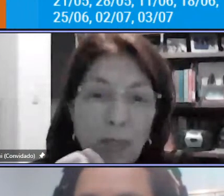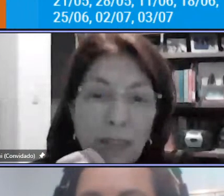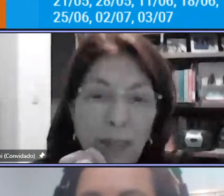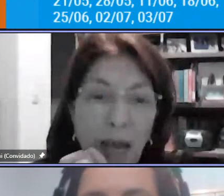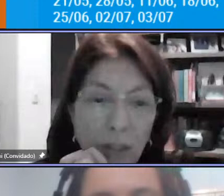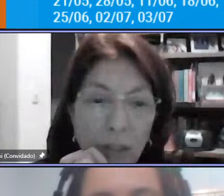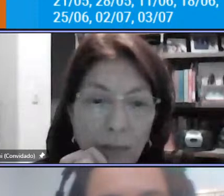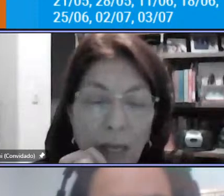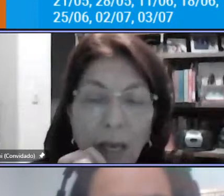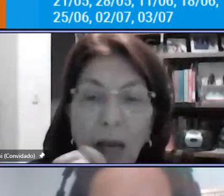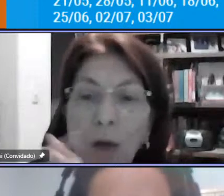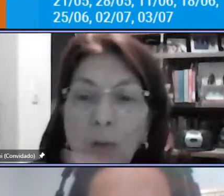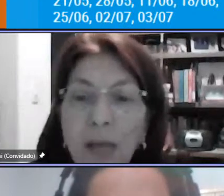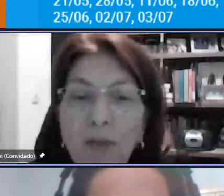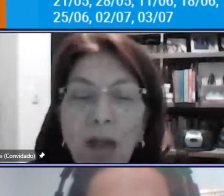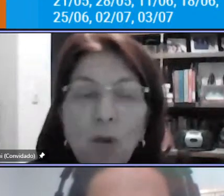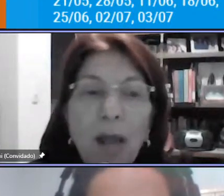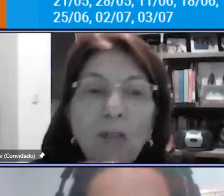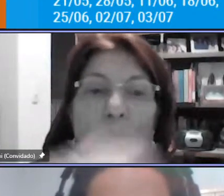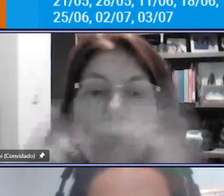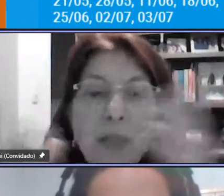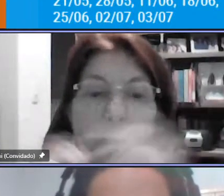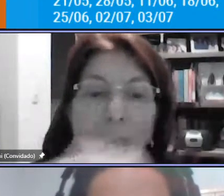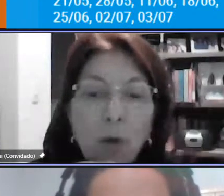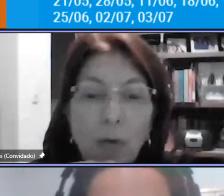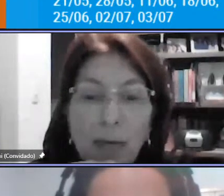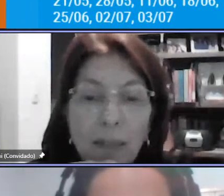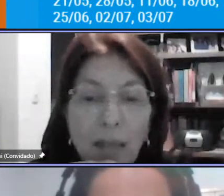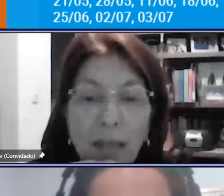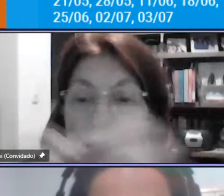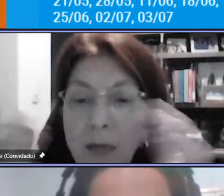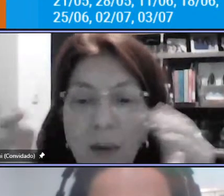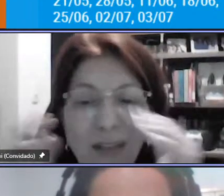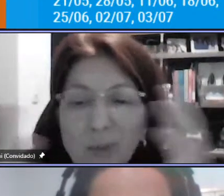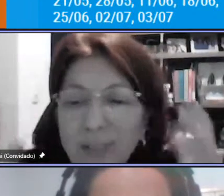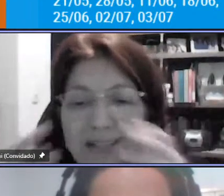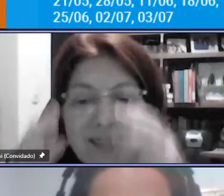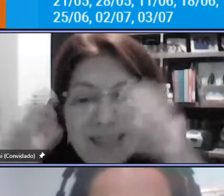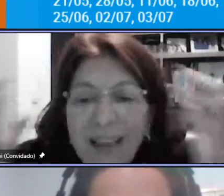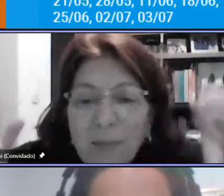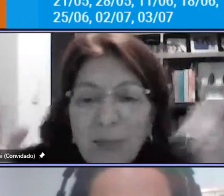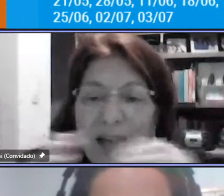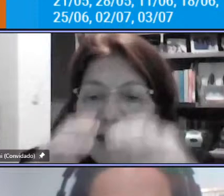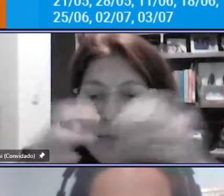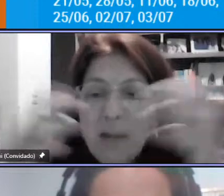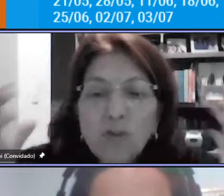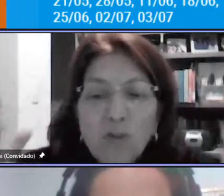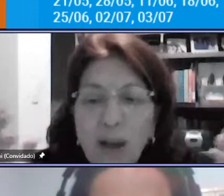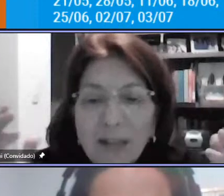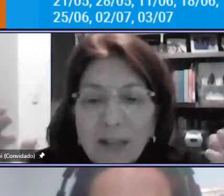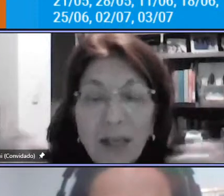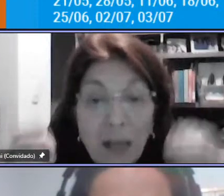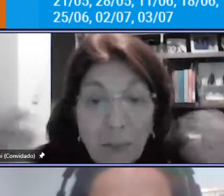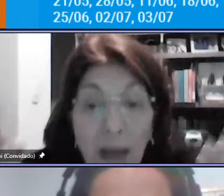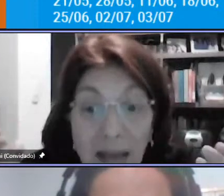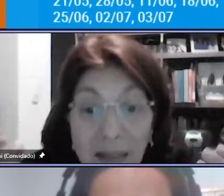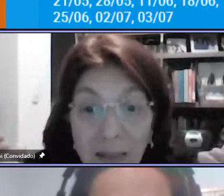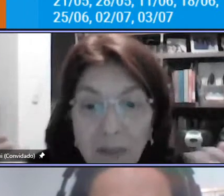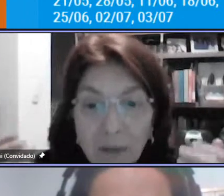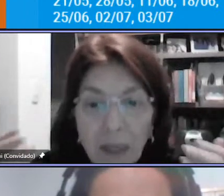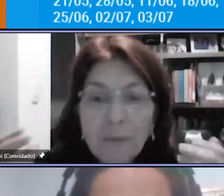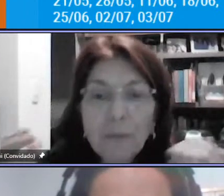construiu a cidade alguém falou a indústria mal localizada não a indústria é sempre ela é espaçosa